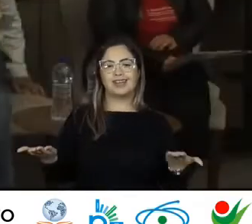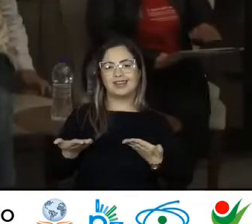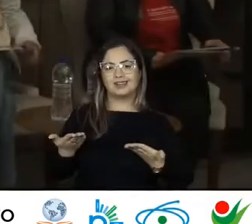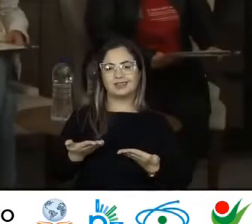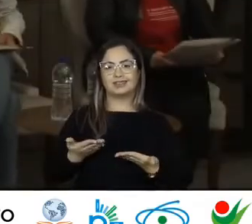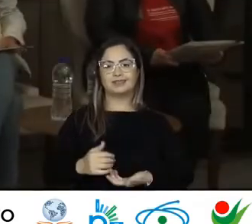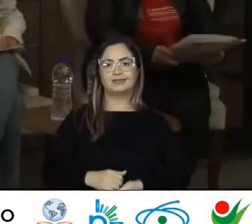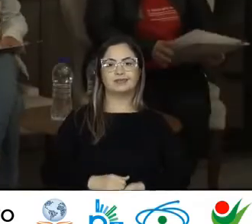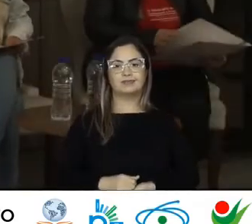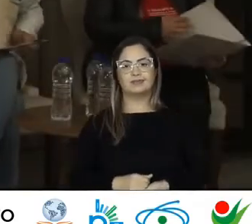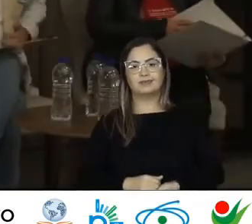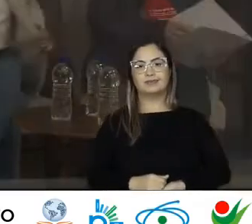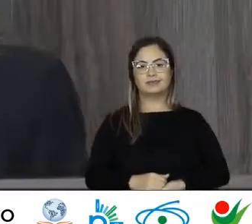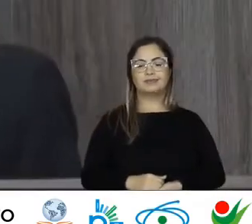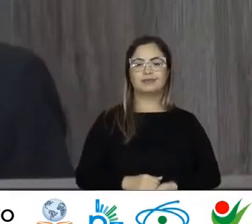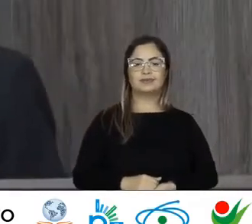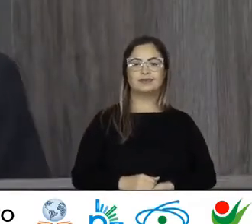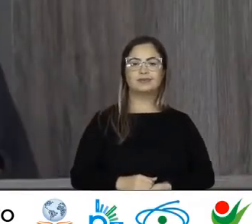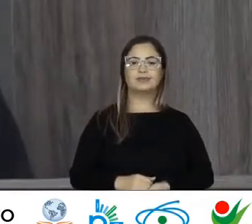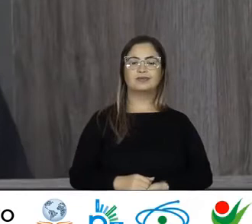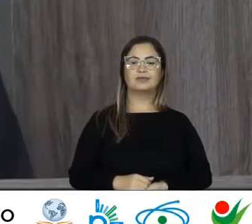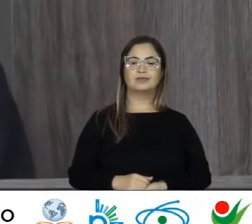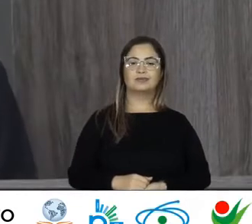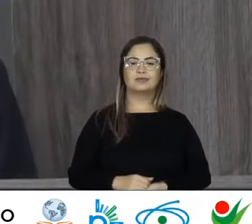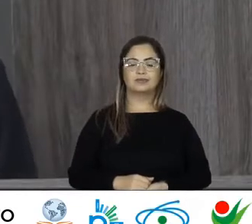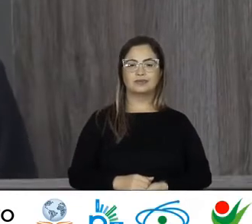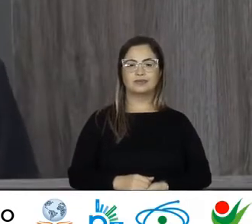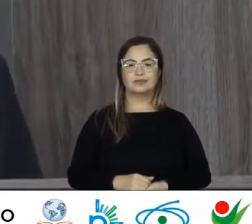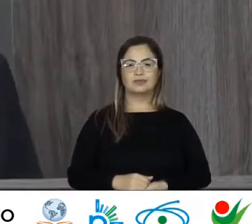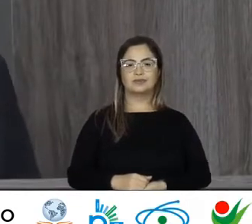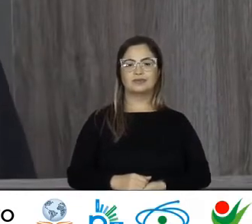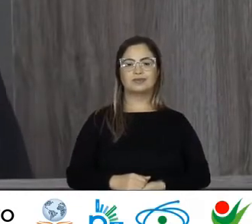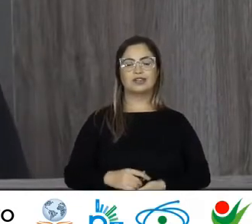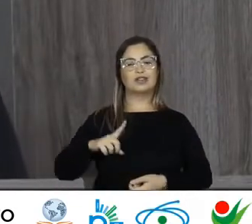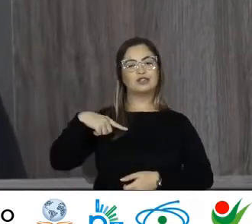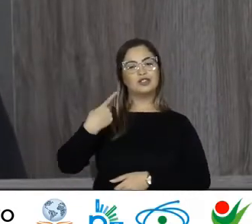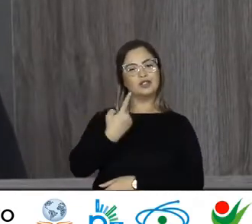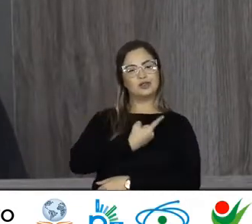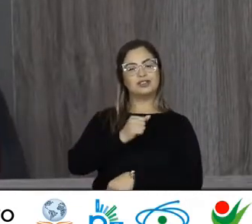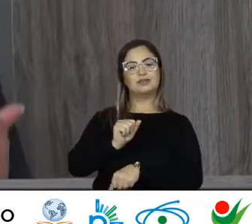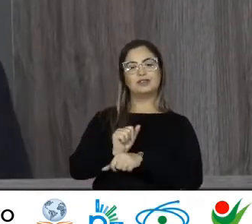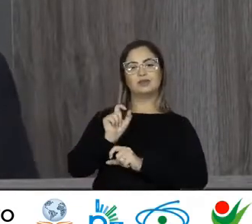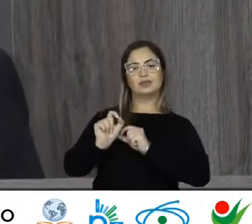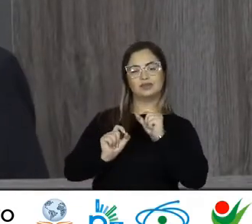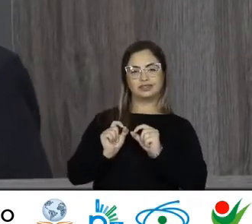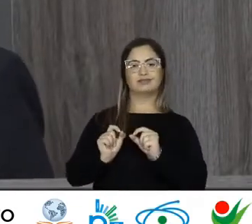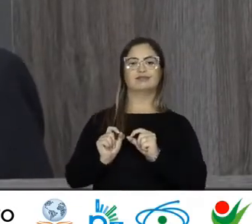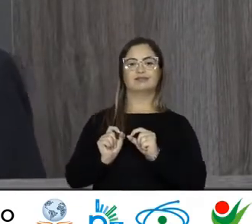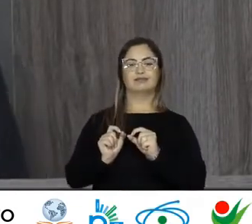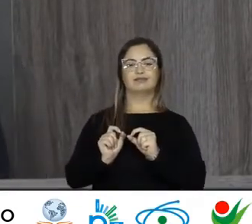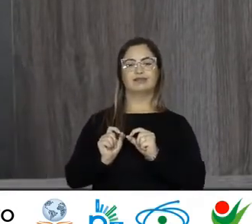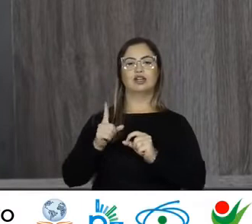A gente Como Como é esperado Assim Para que a gente Possa